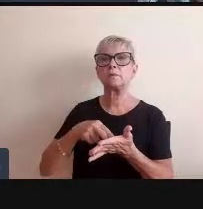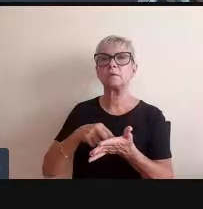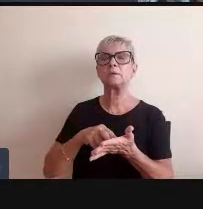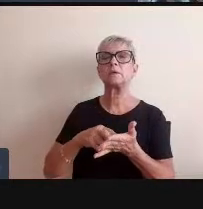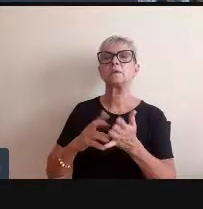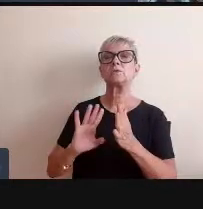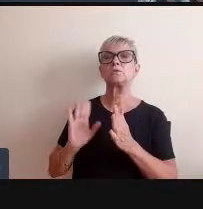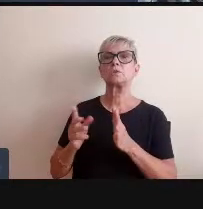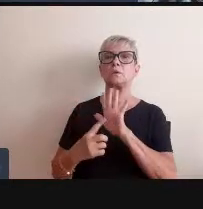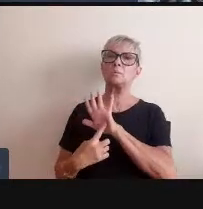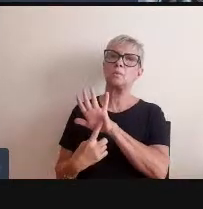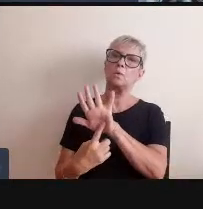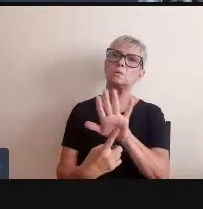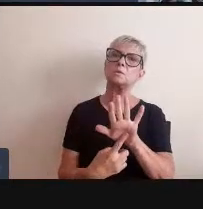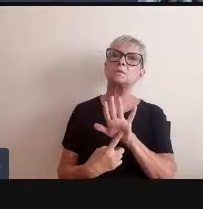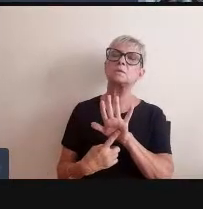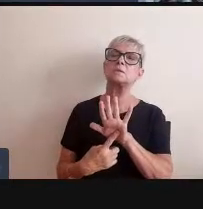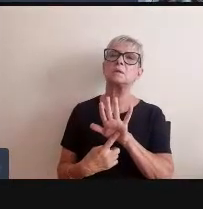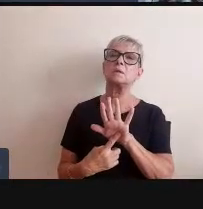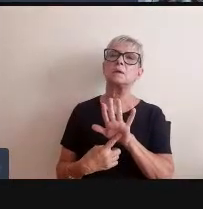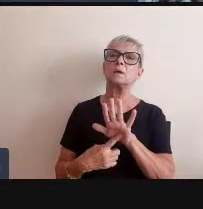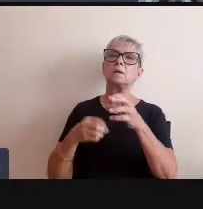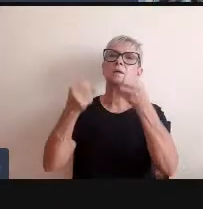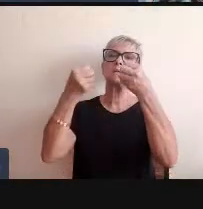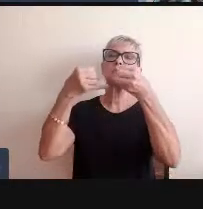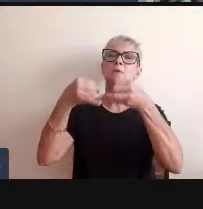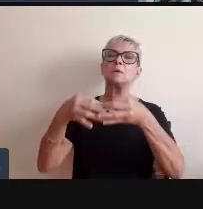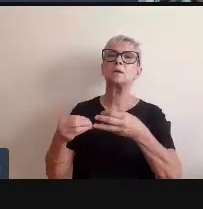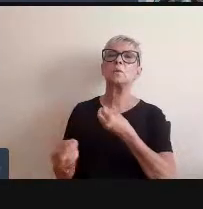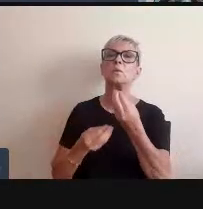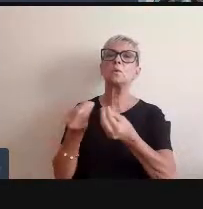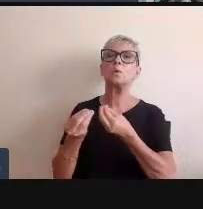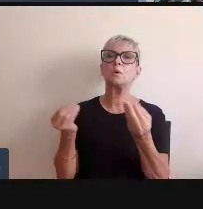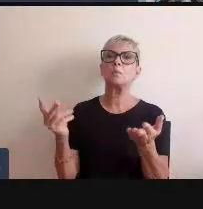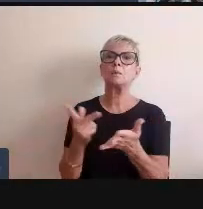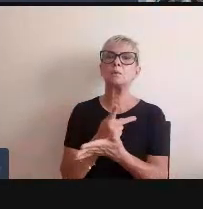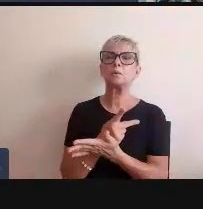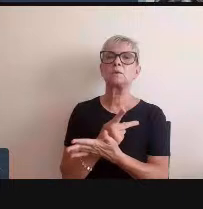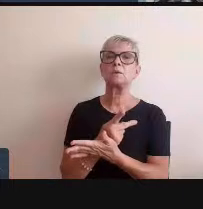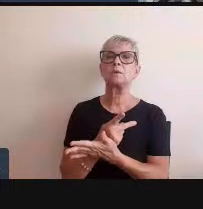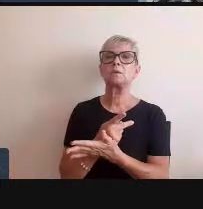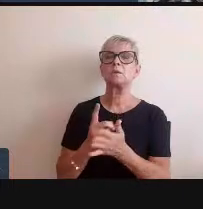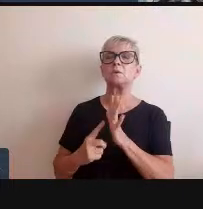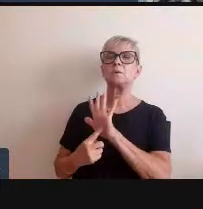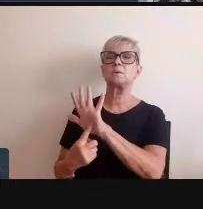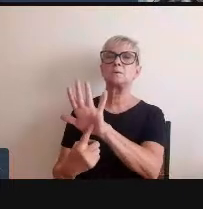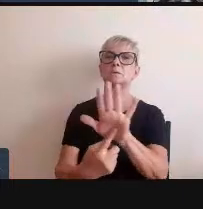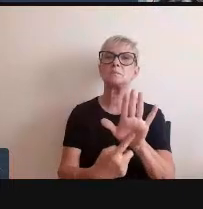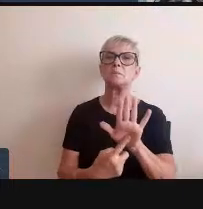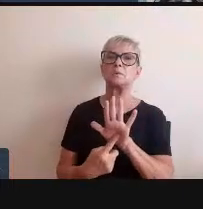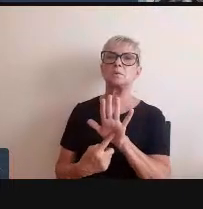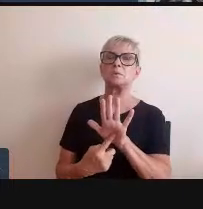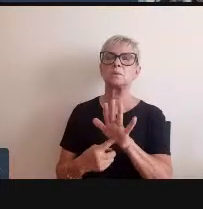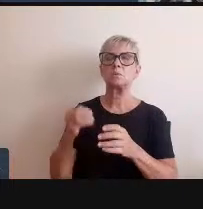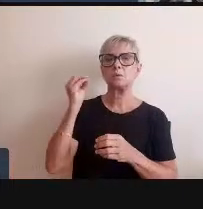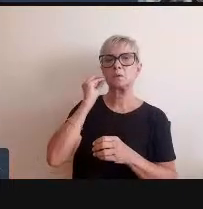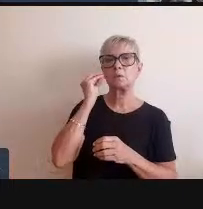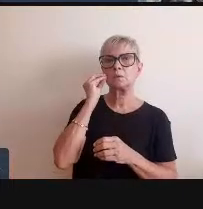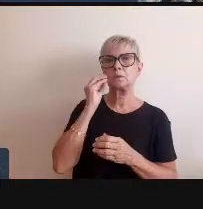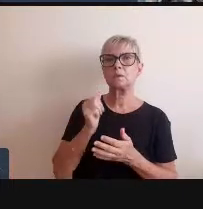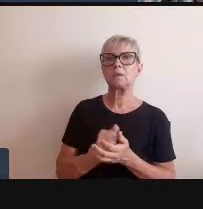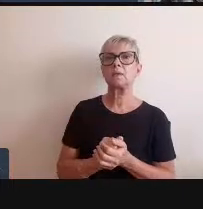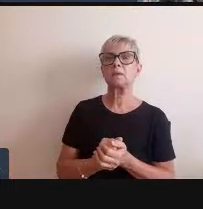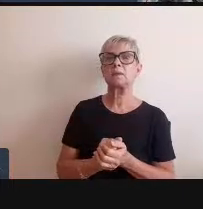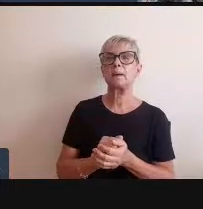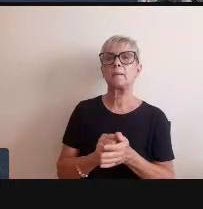nesse momento descrever o que foi essa exposição tentar analisar